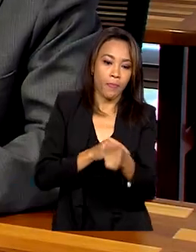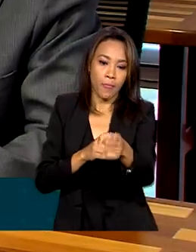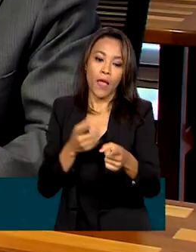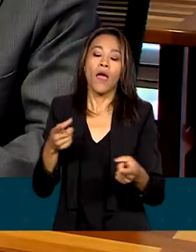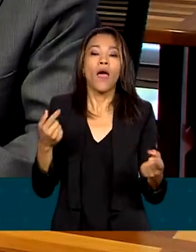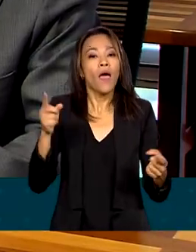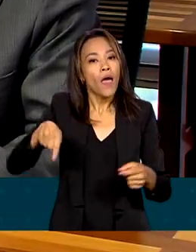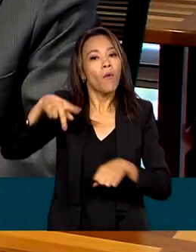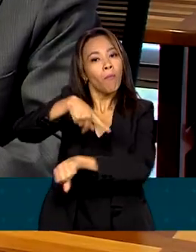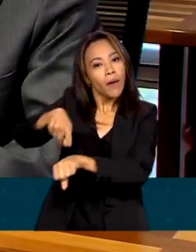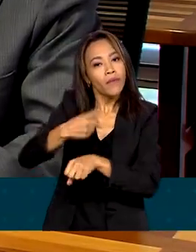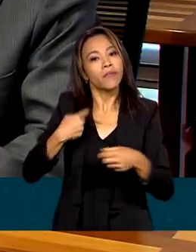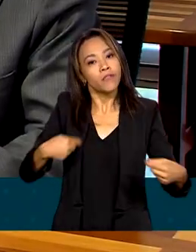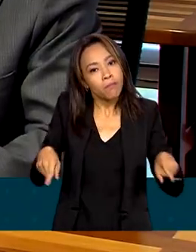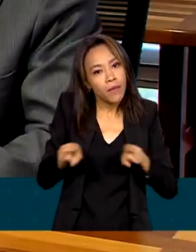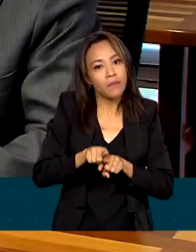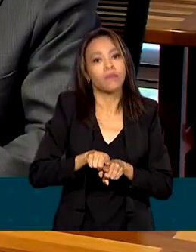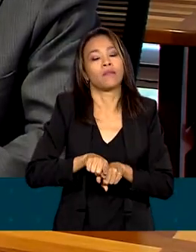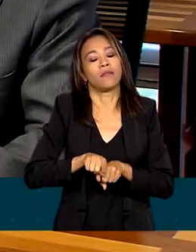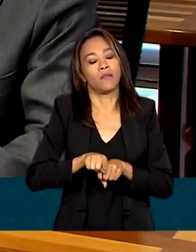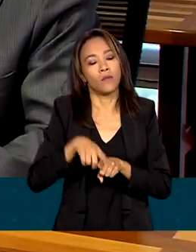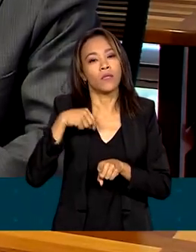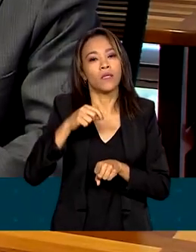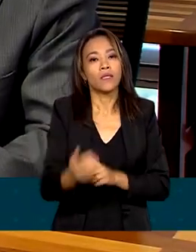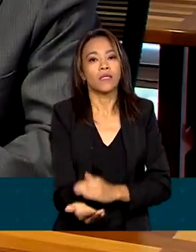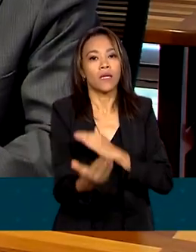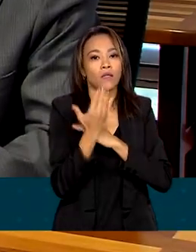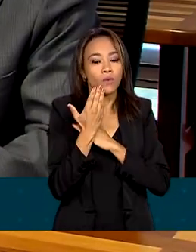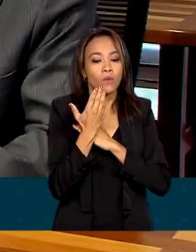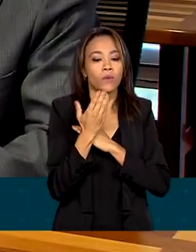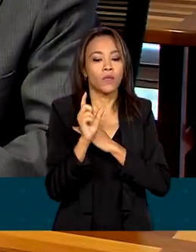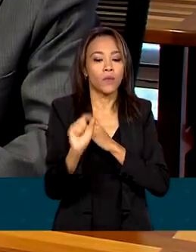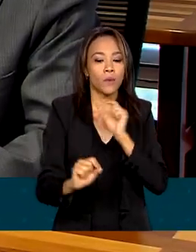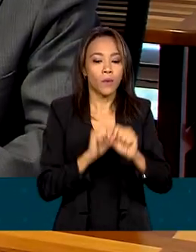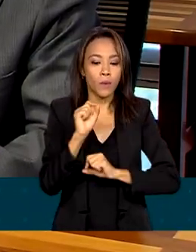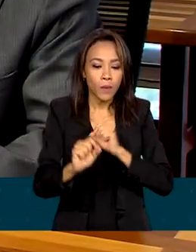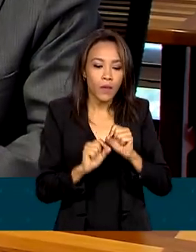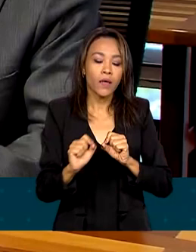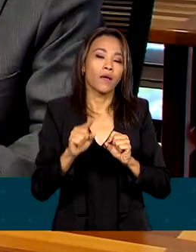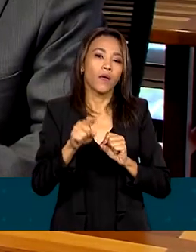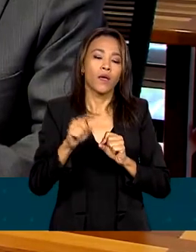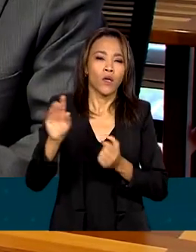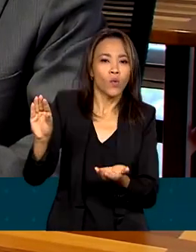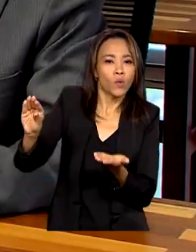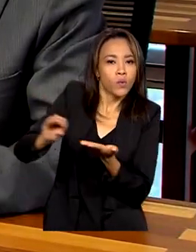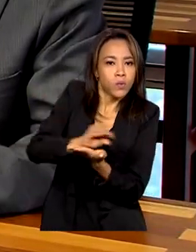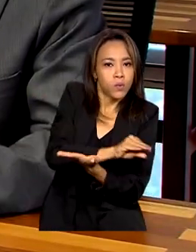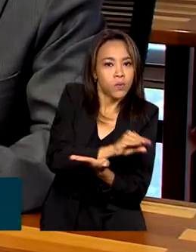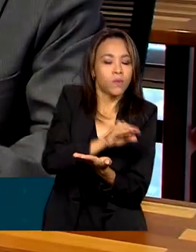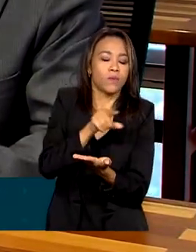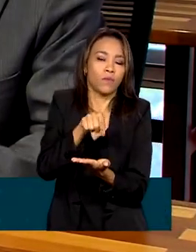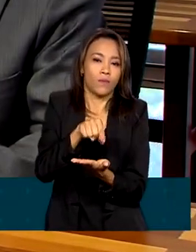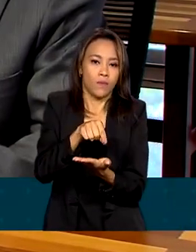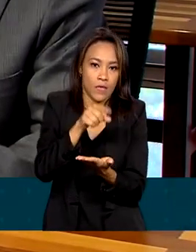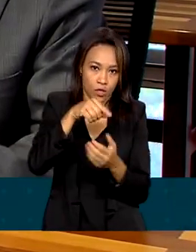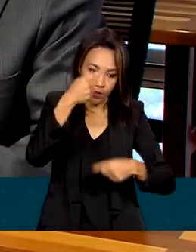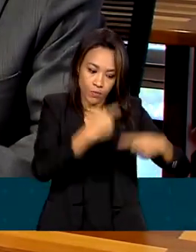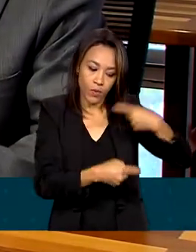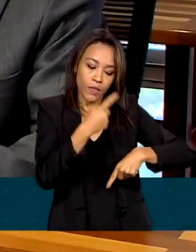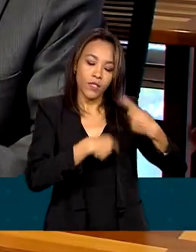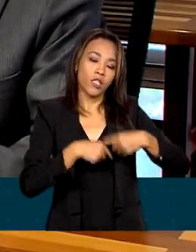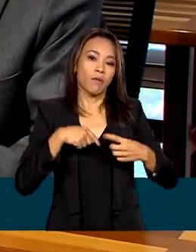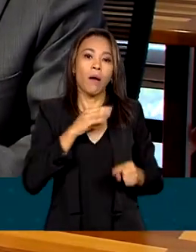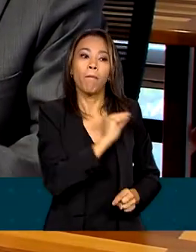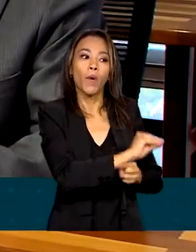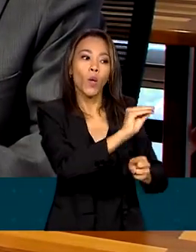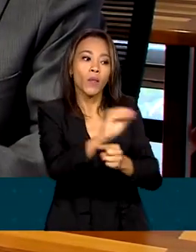primeira hora, dando sustentação a um mecanismo de financiamento de políticas para a proteção das florestas